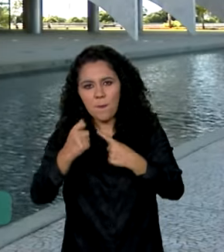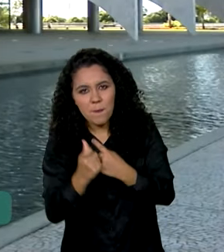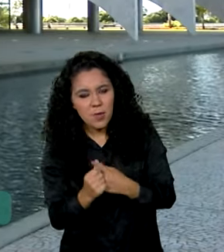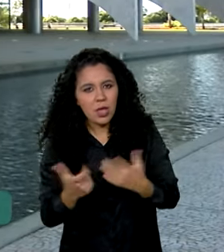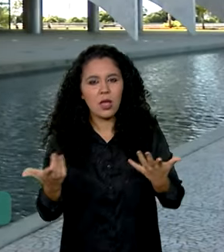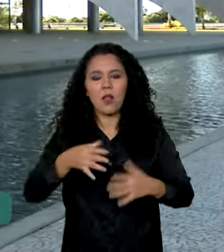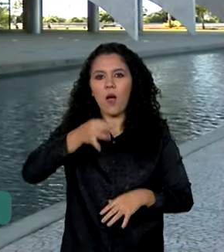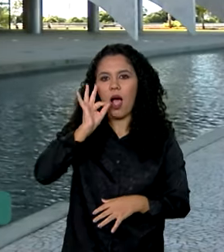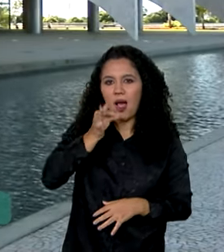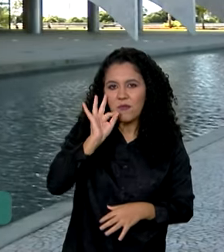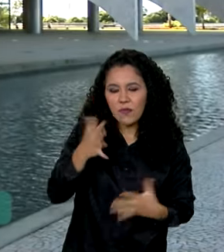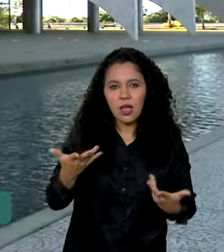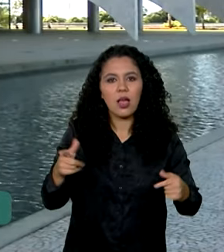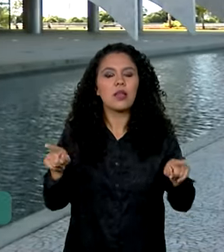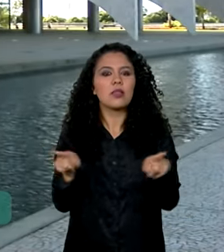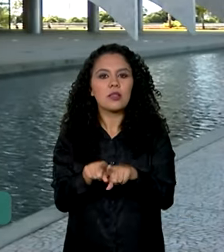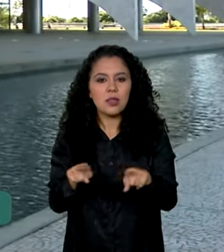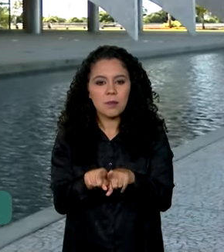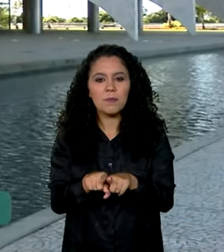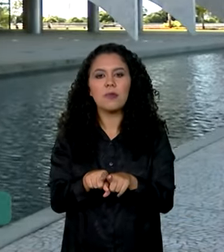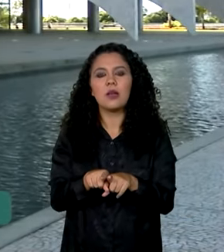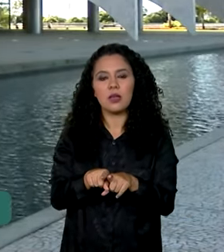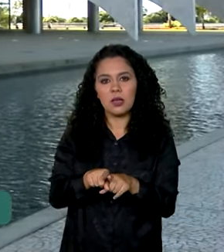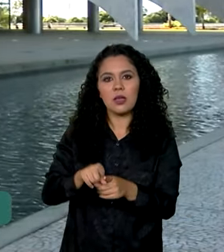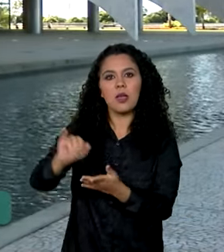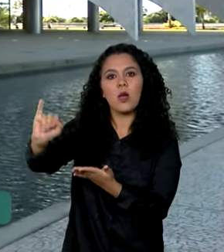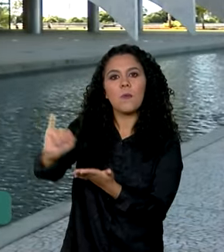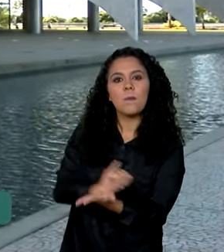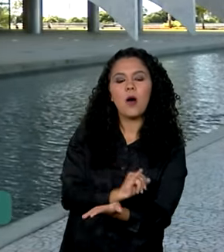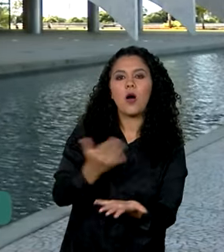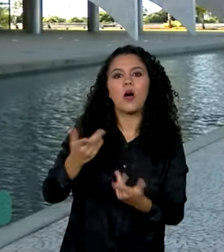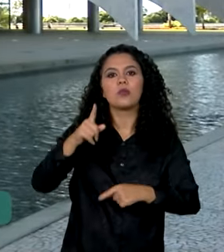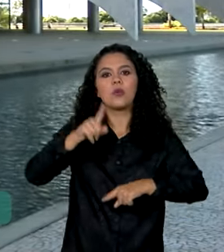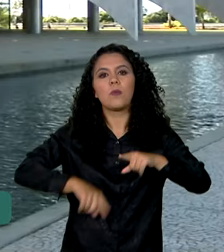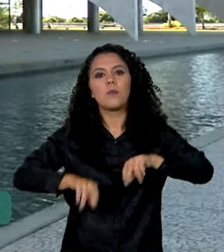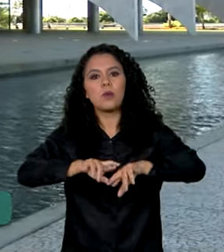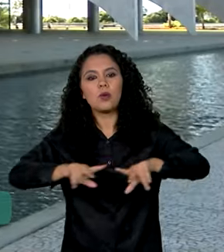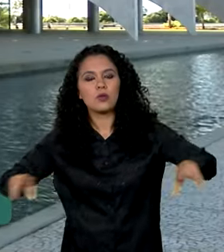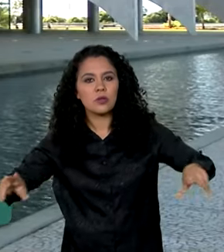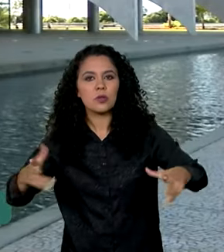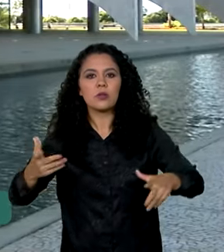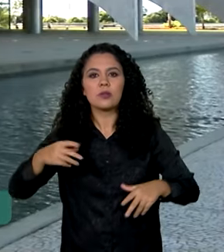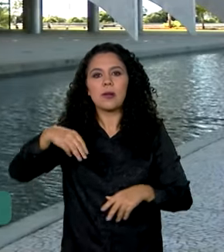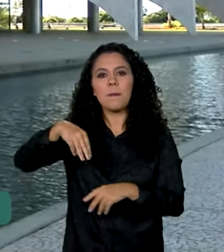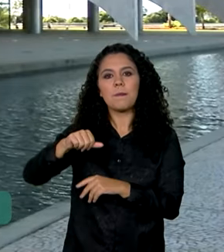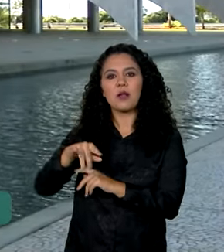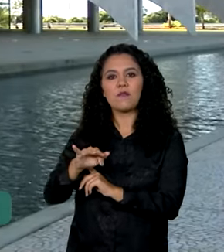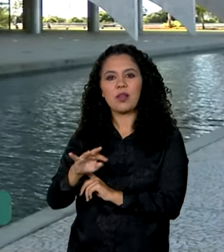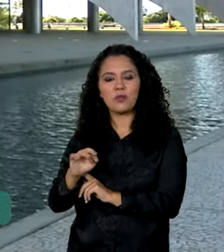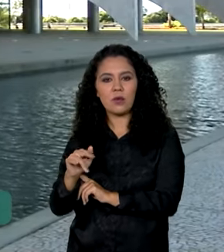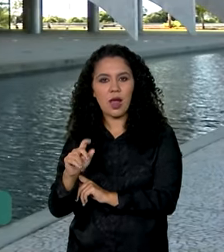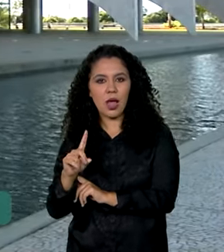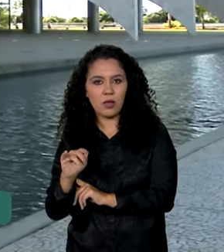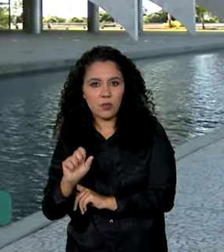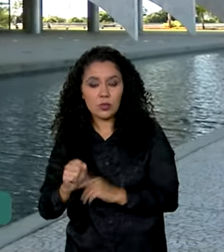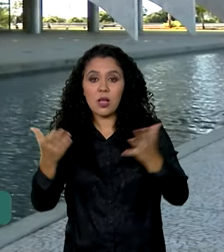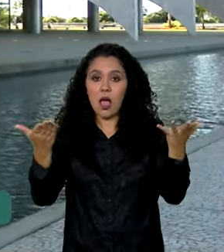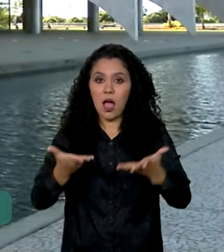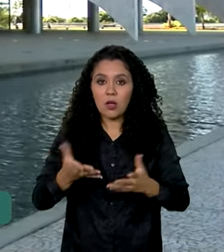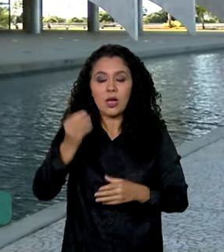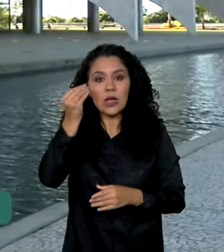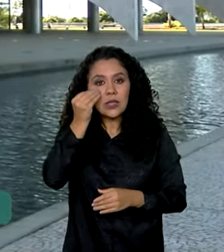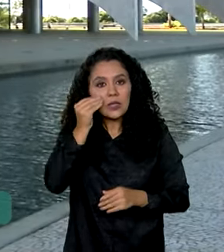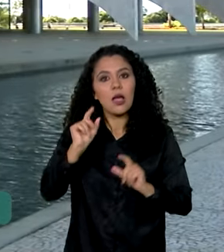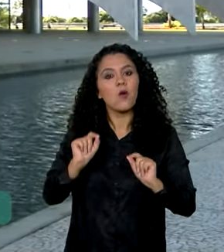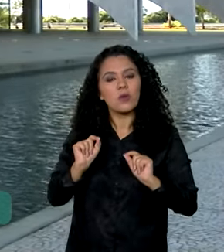e importa sobretudo produtos manufaturados. E agora o Brasil quer intensificar essa venda de